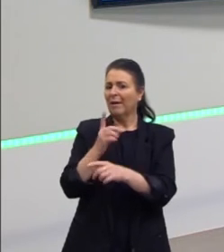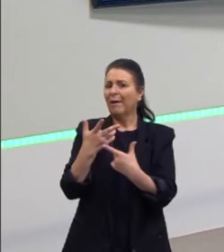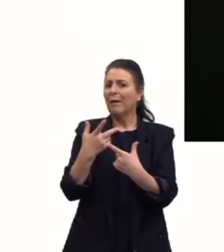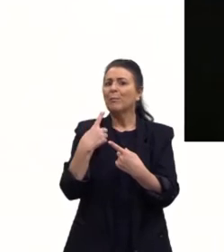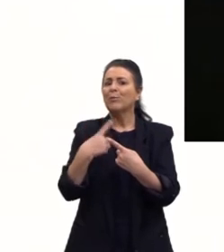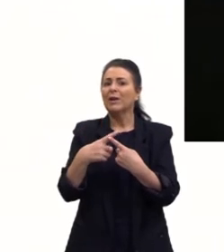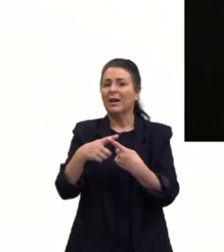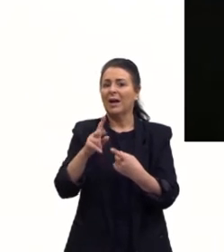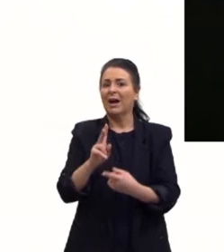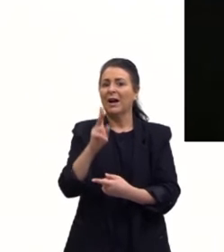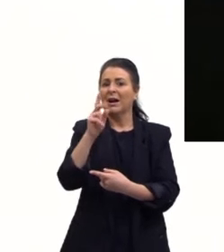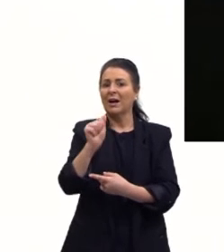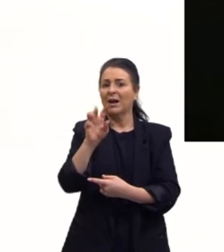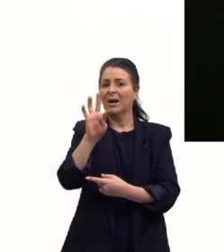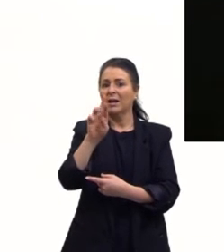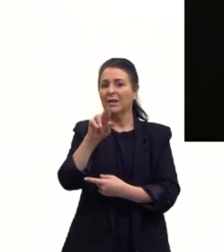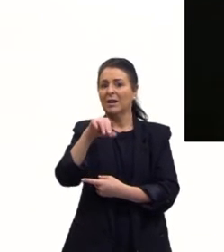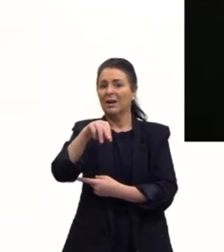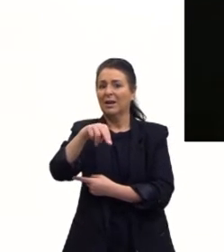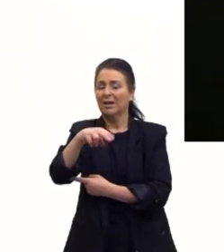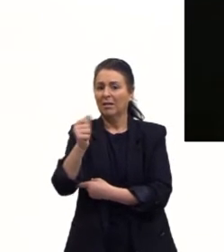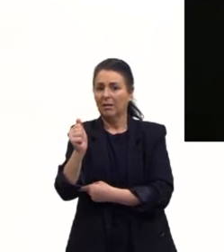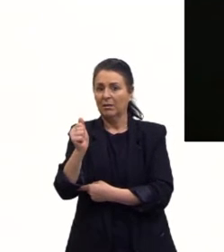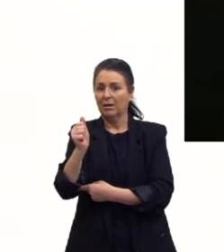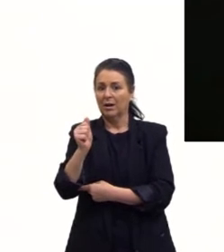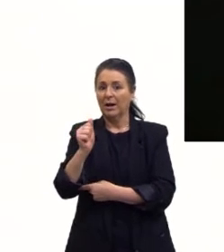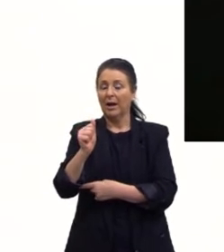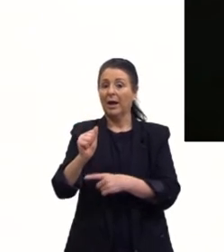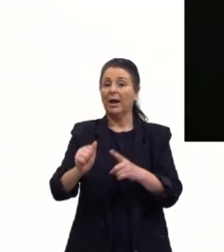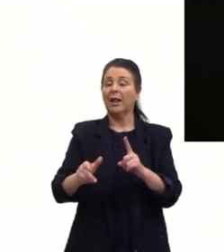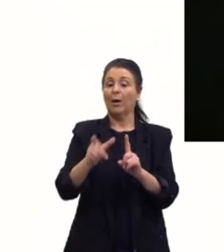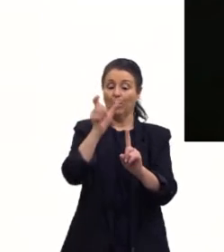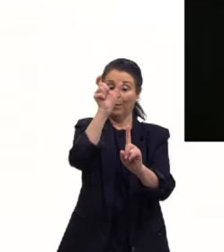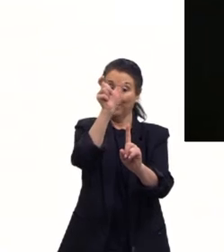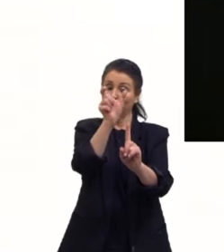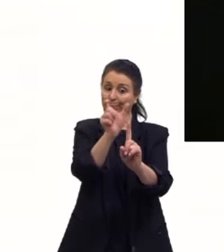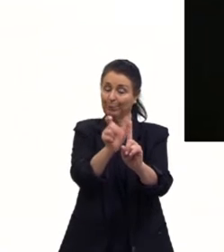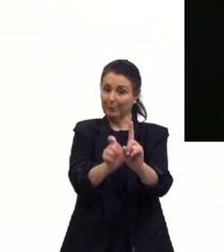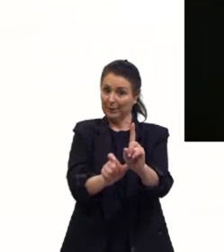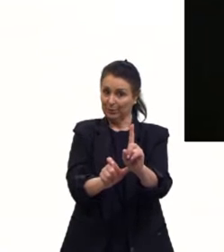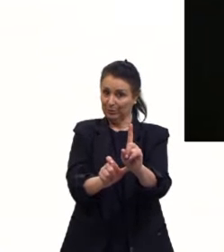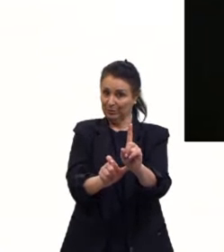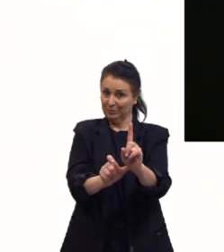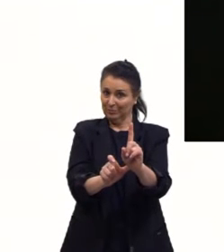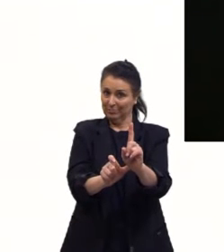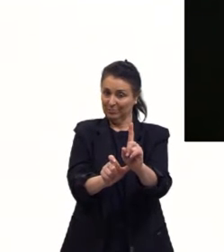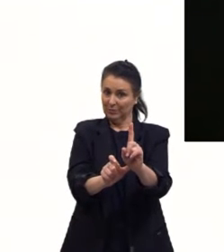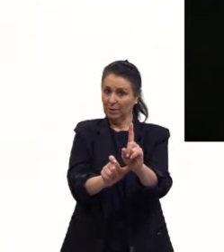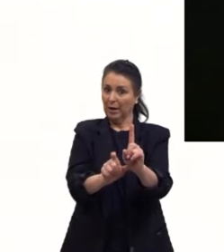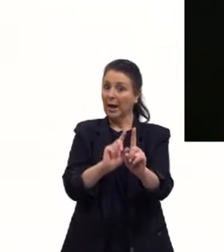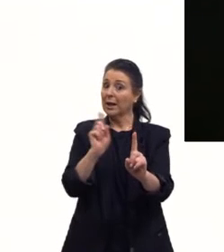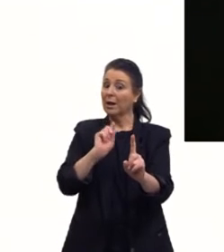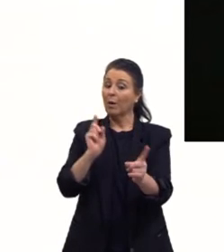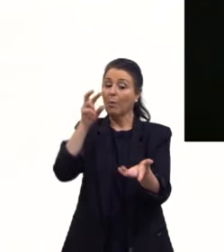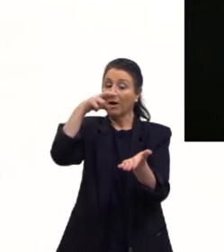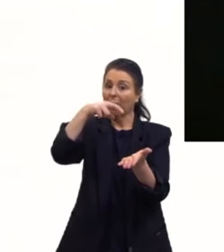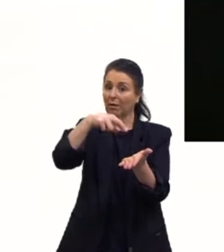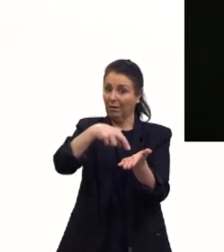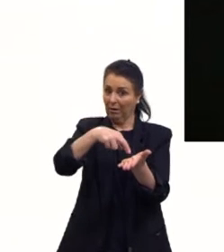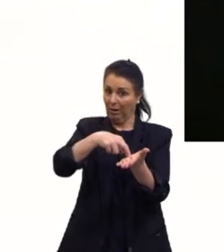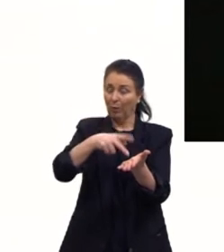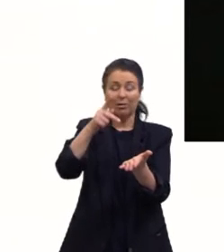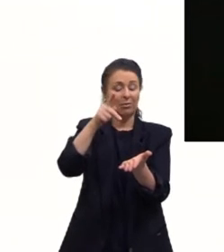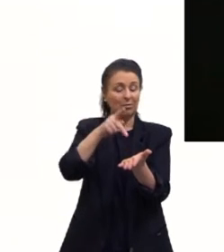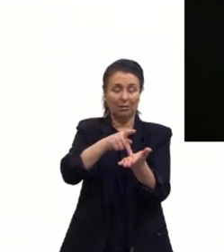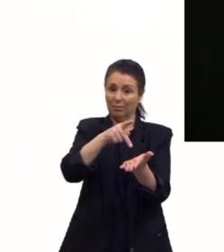Catrina, uma personalidade, apesar de não ser real, uma